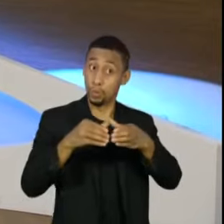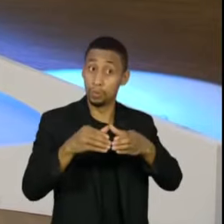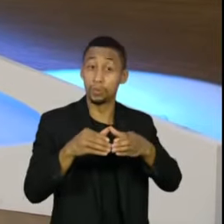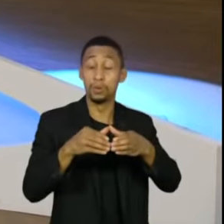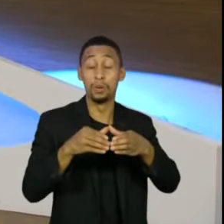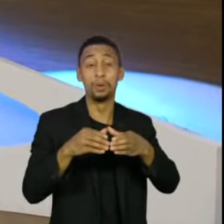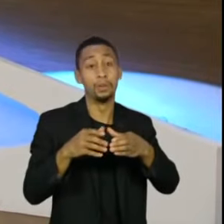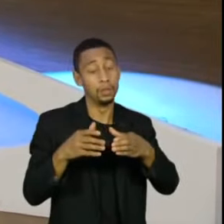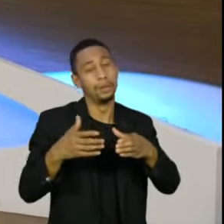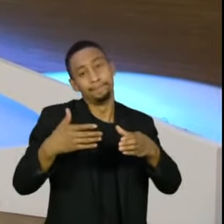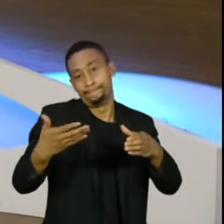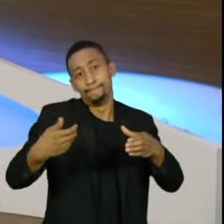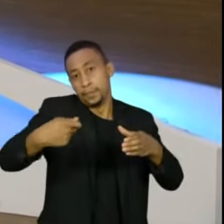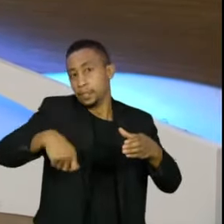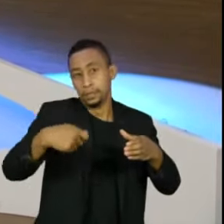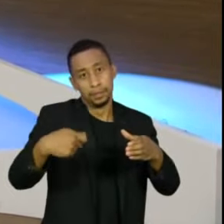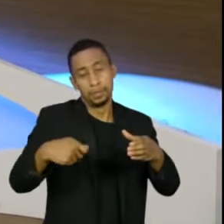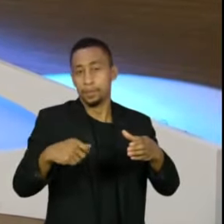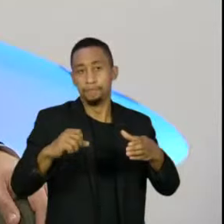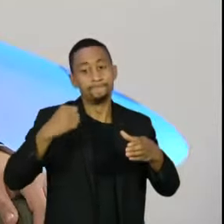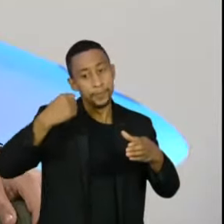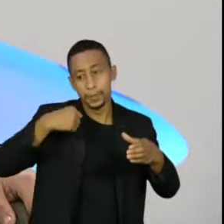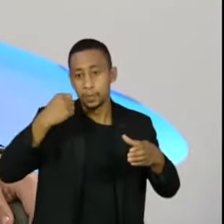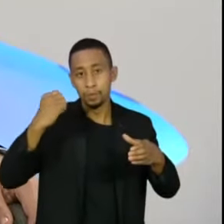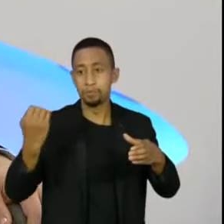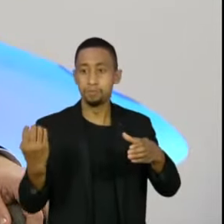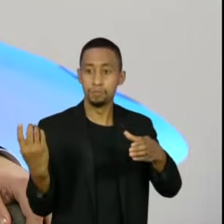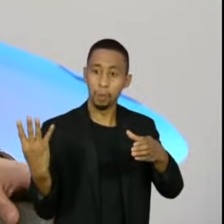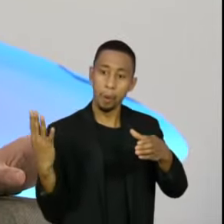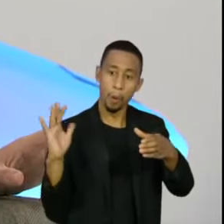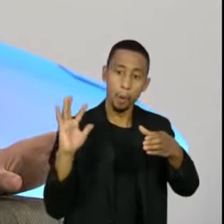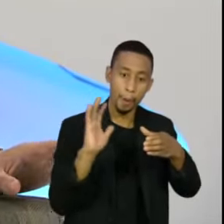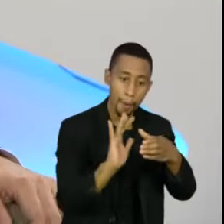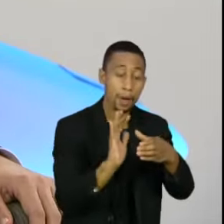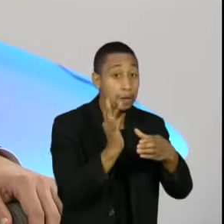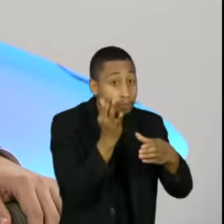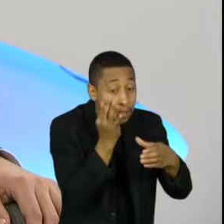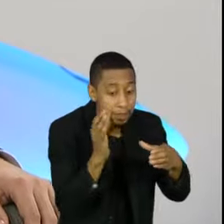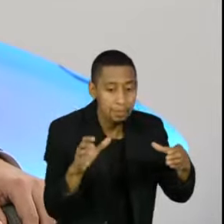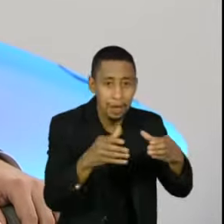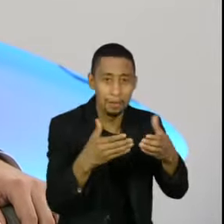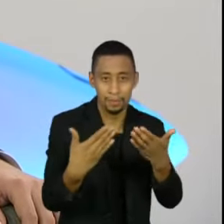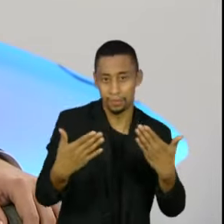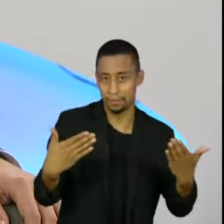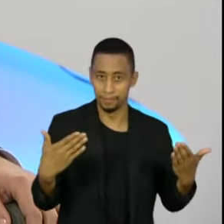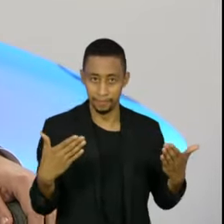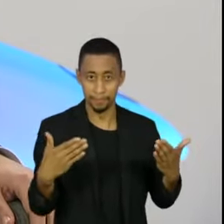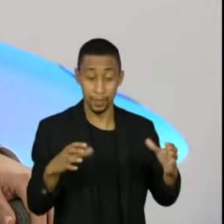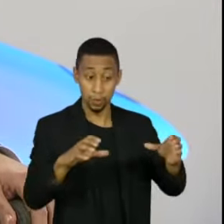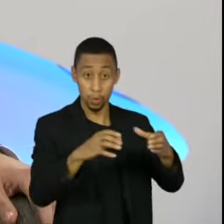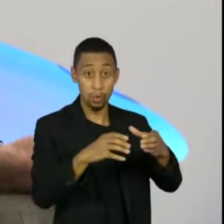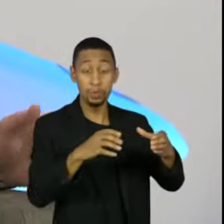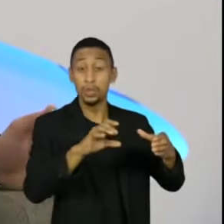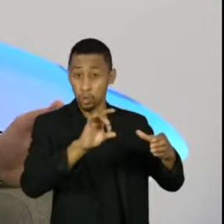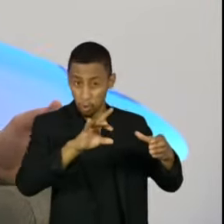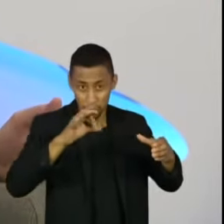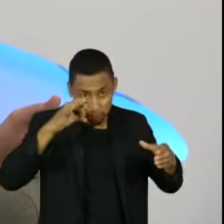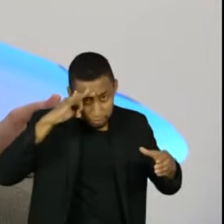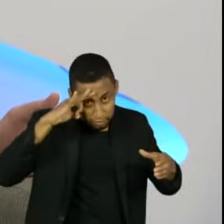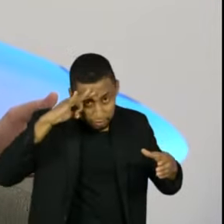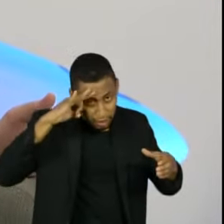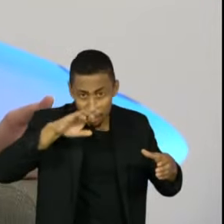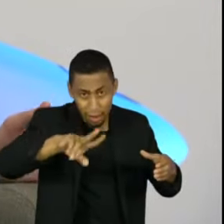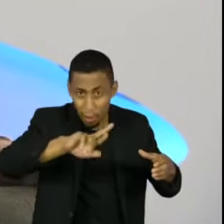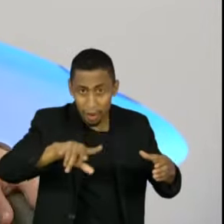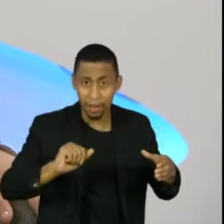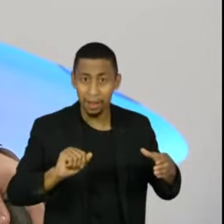a presença física dos senadores para apreciação dos temas ali postos. Não só em relação ao senador Flávio Bolsonaro, como foi a pergunta